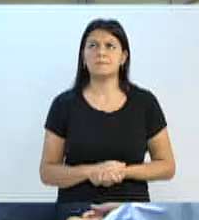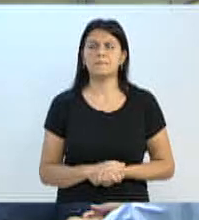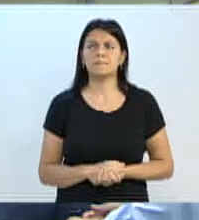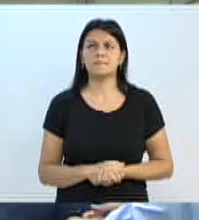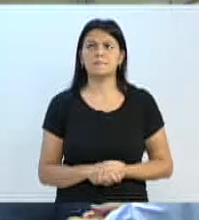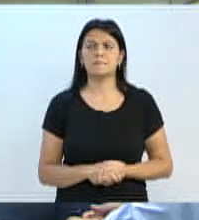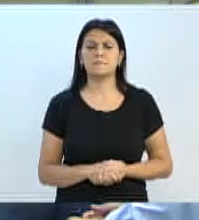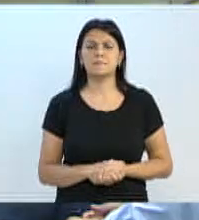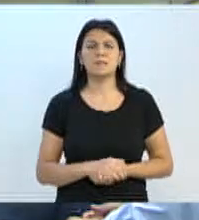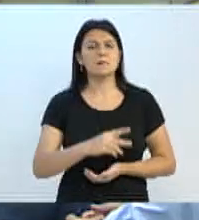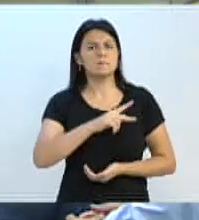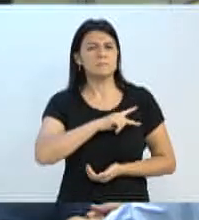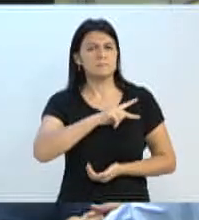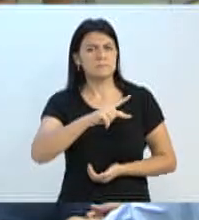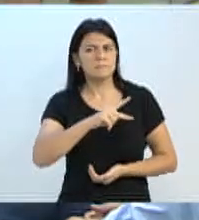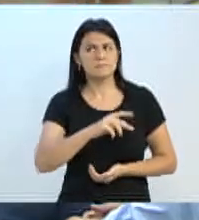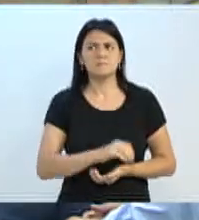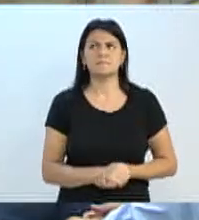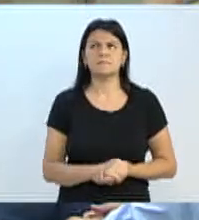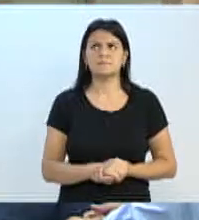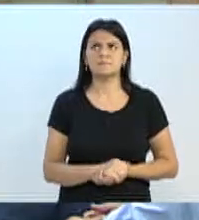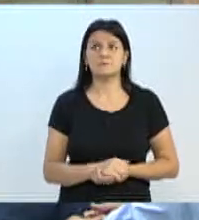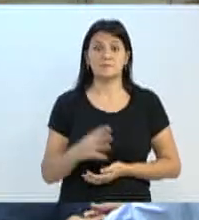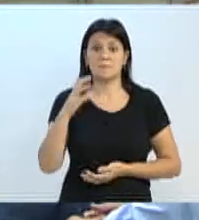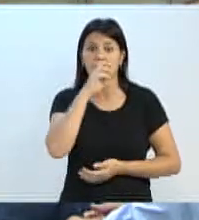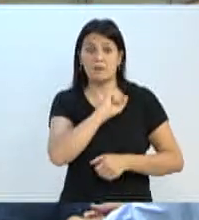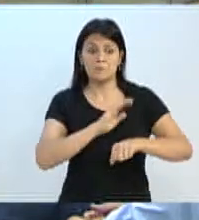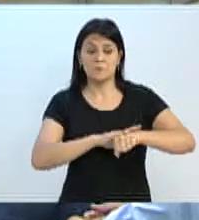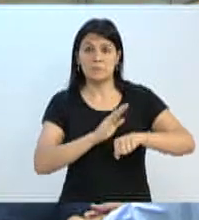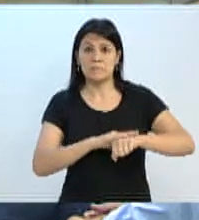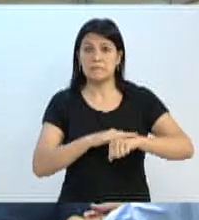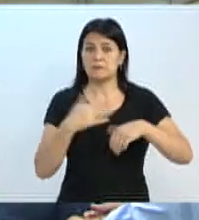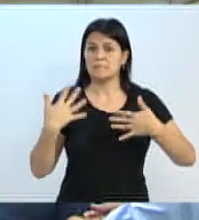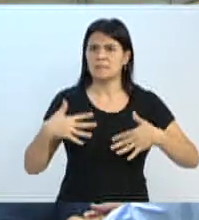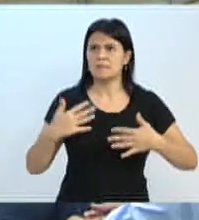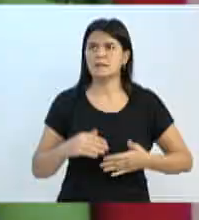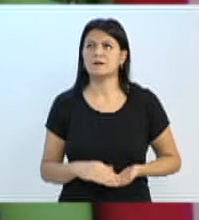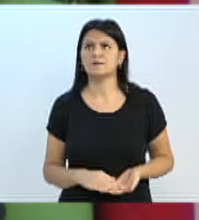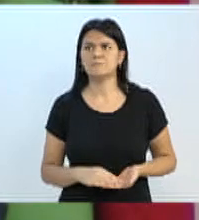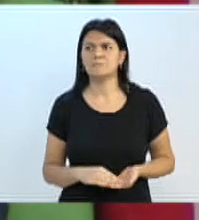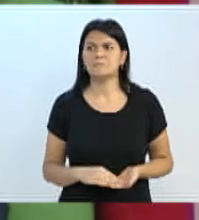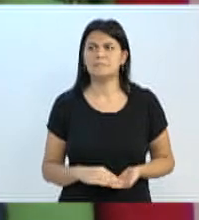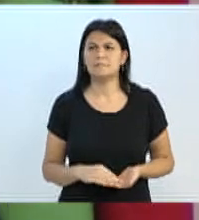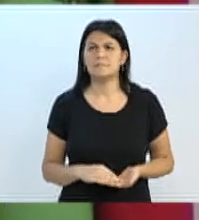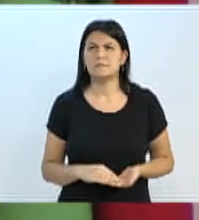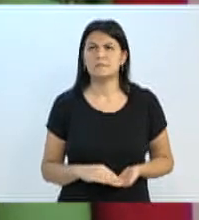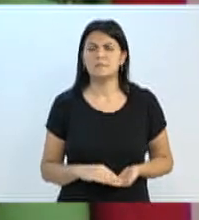Senhora Presidente, senhores, rapidinho, vamos lá que o tempo está curto e a sala está cheia.